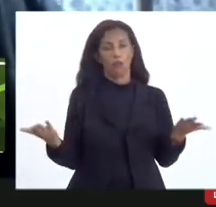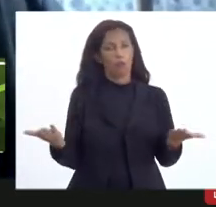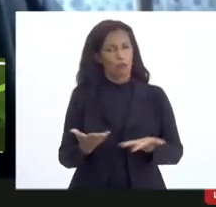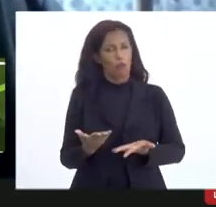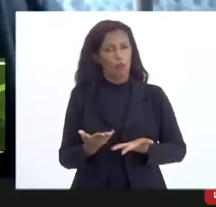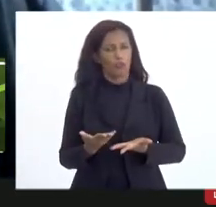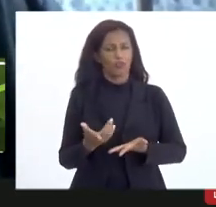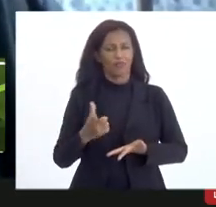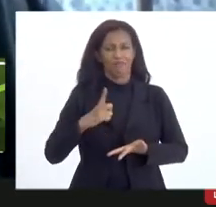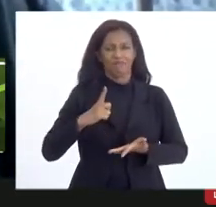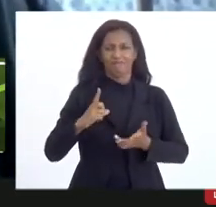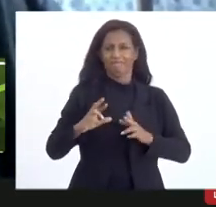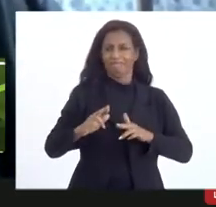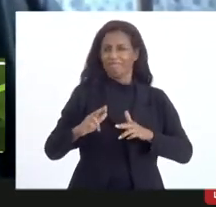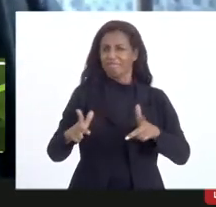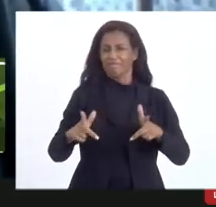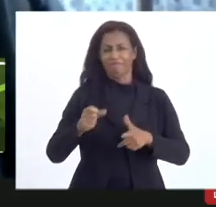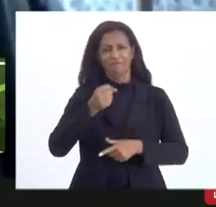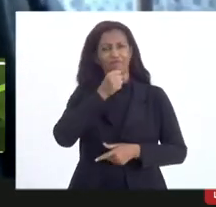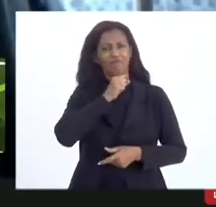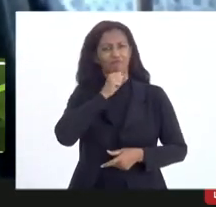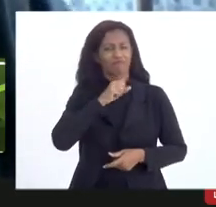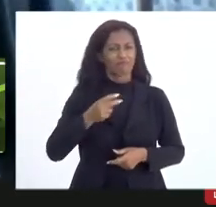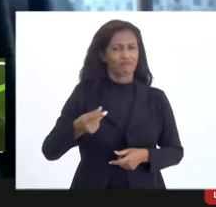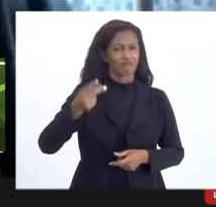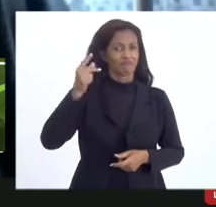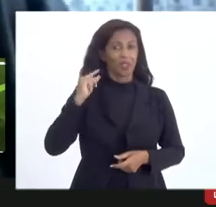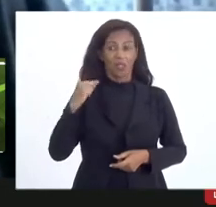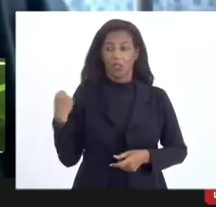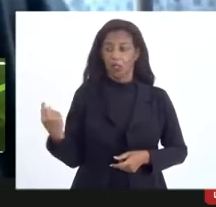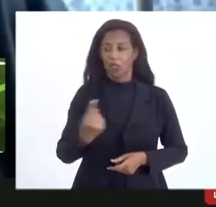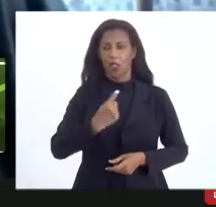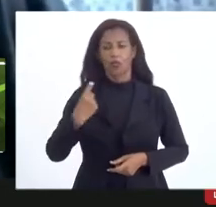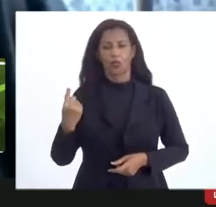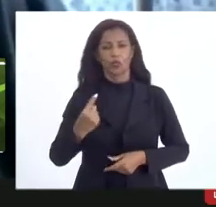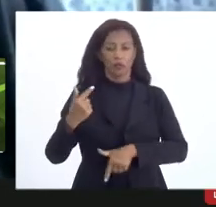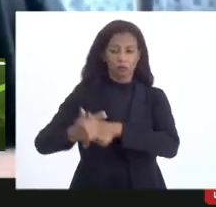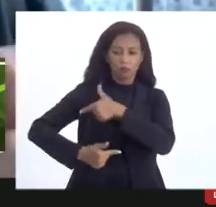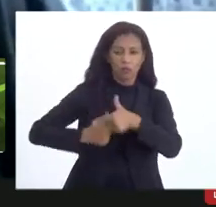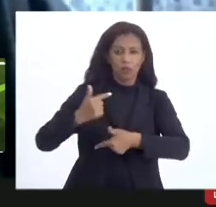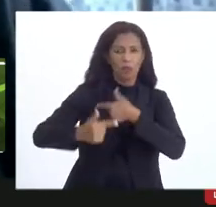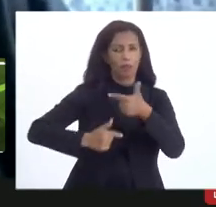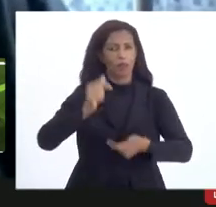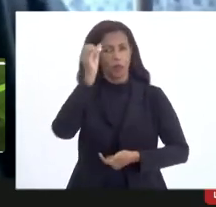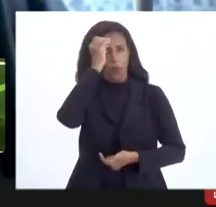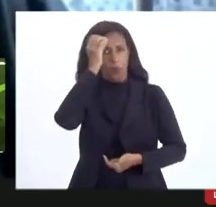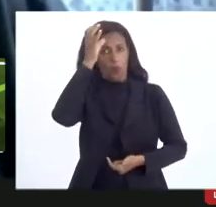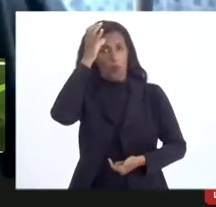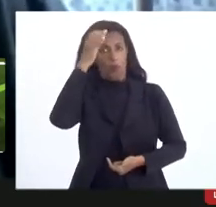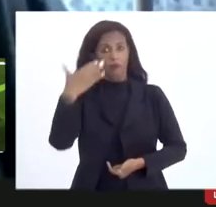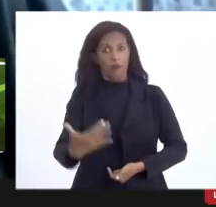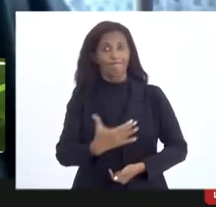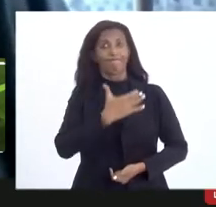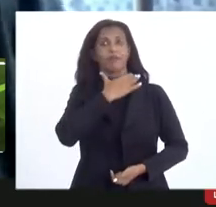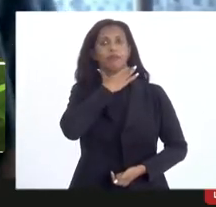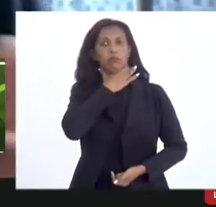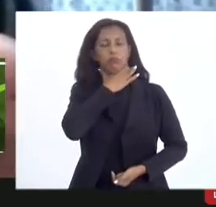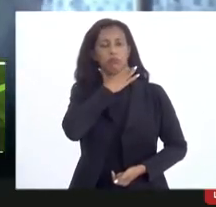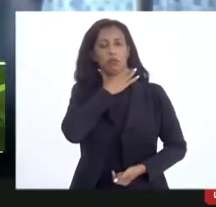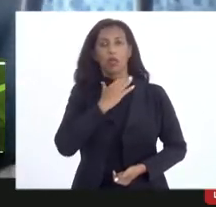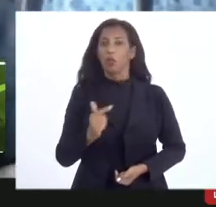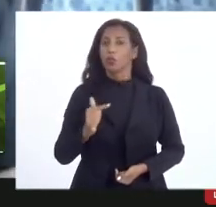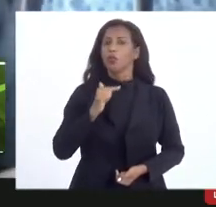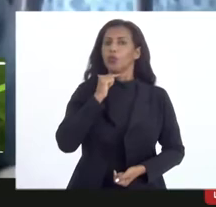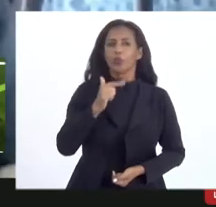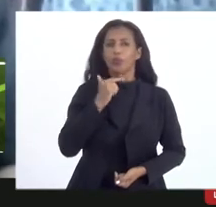tão burocrático e ultrapassado que os nossos produtores culturais ficam com a corda no pescoço, não